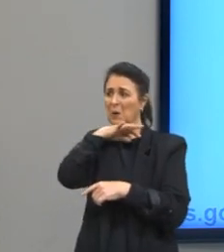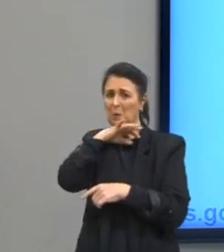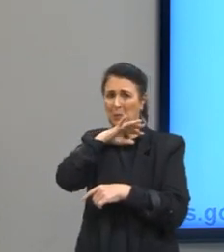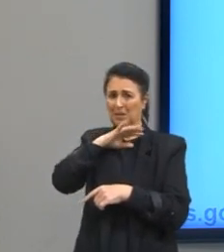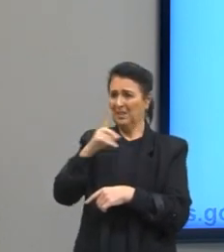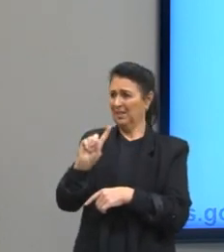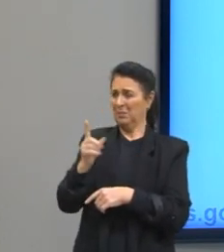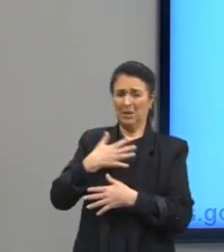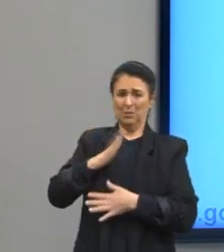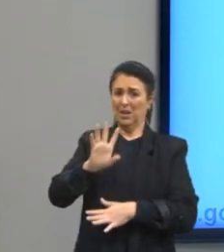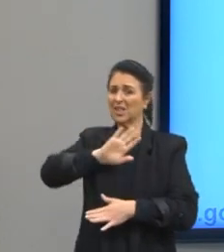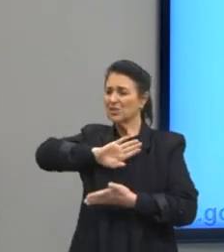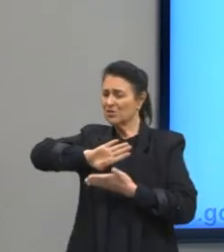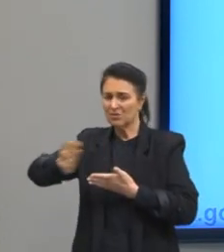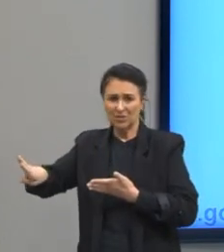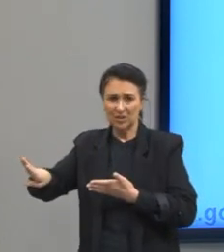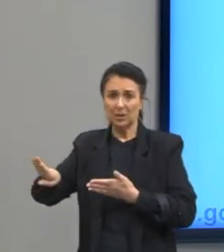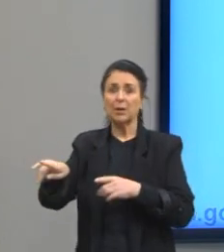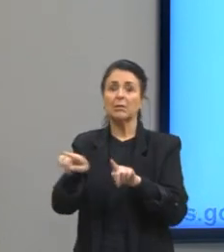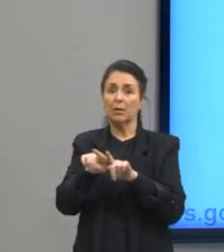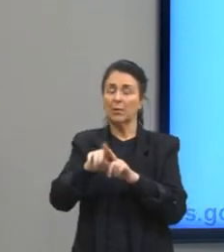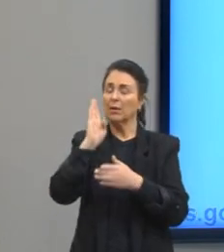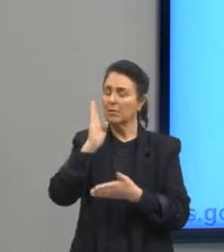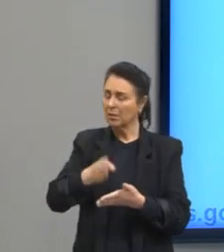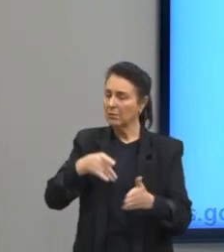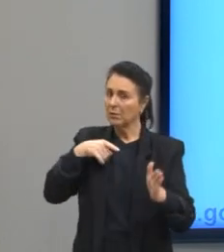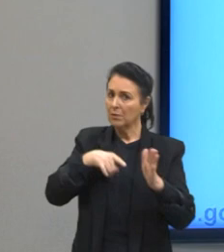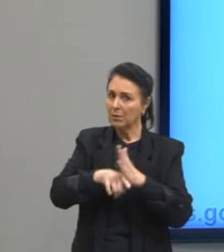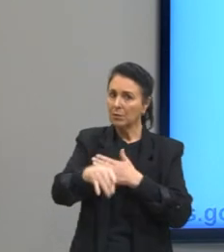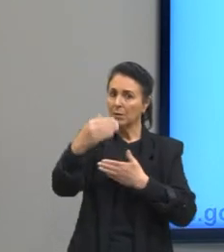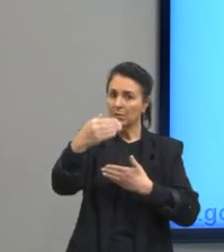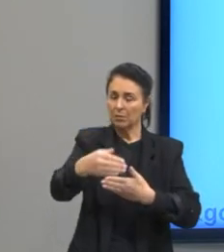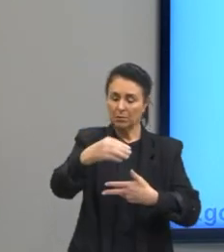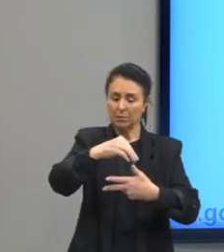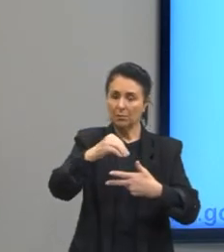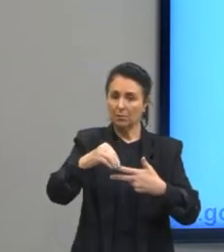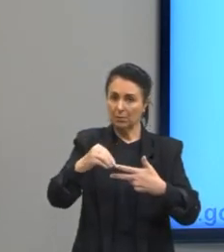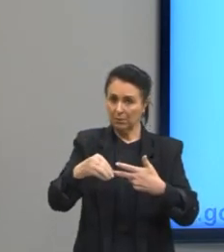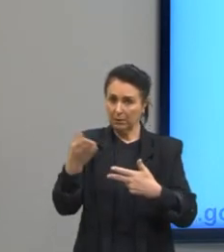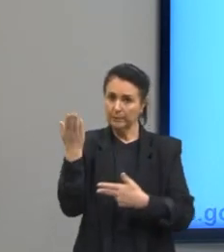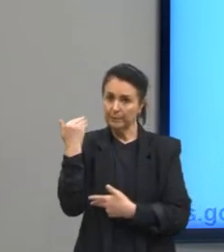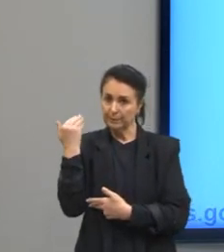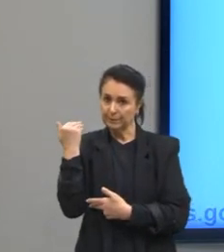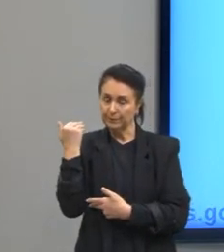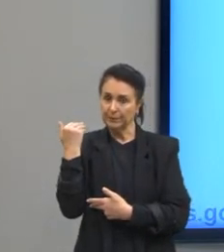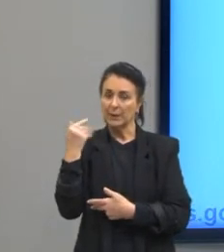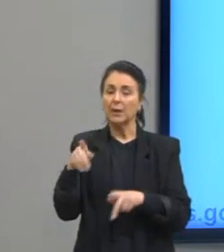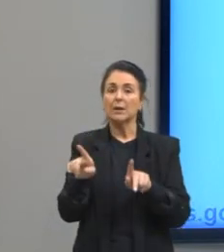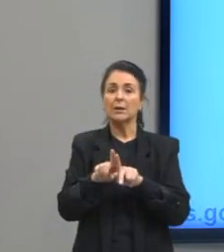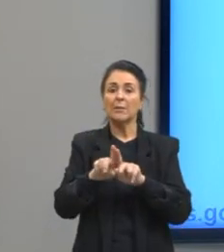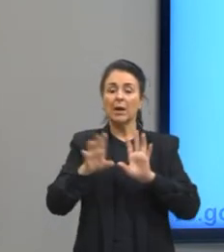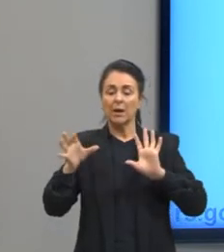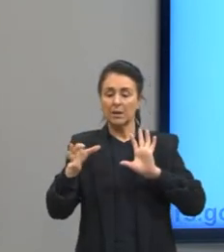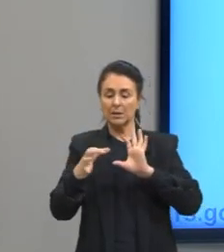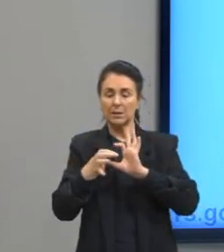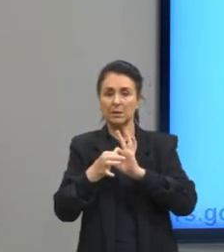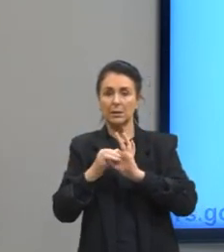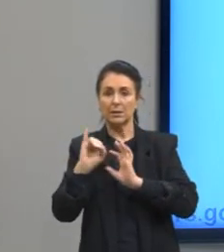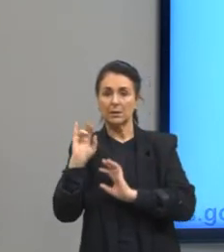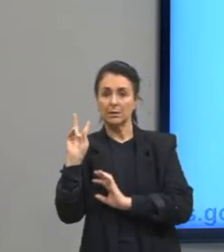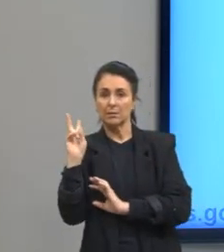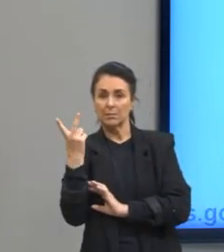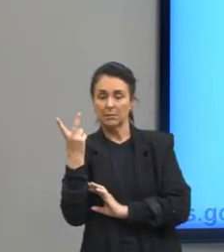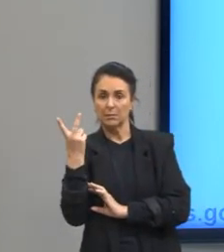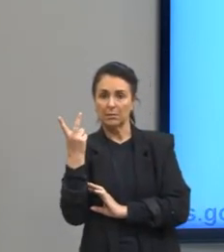uma questão de Enem há alguns anos atrás, não é nem mais antigo, tá? As ligações de hidrogênio, também conhecidas como ponte de